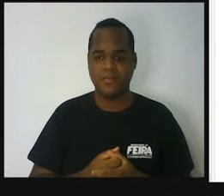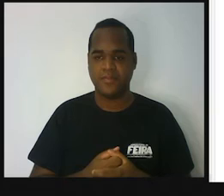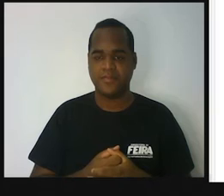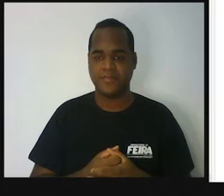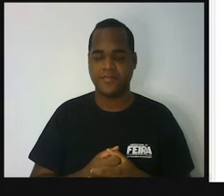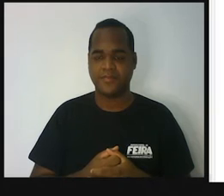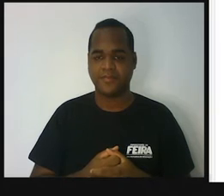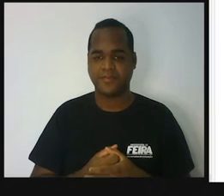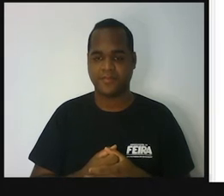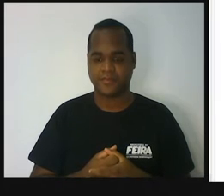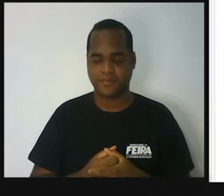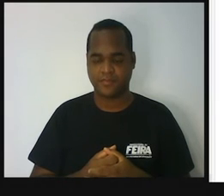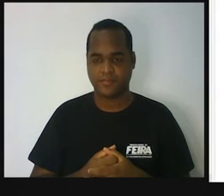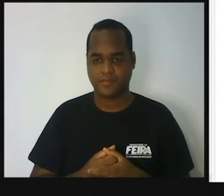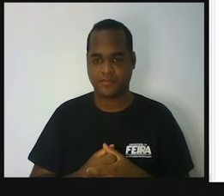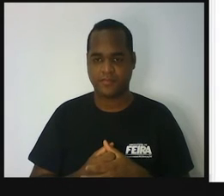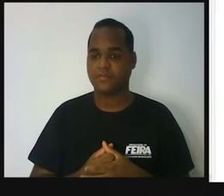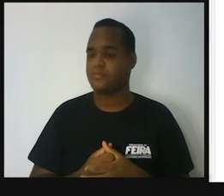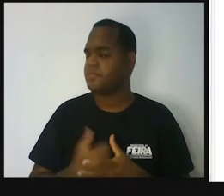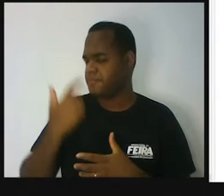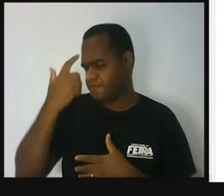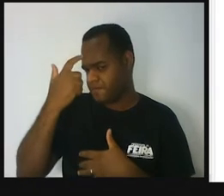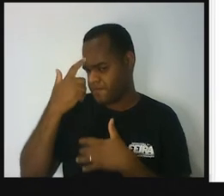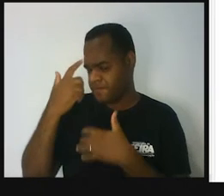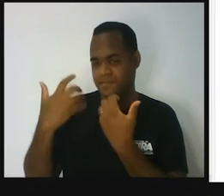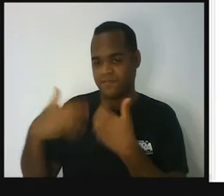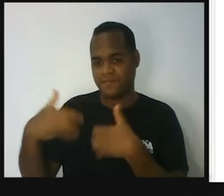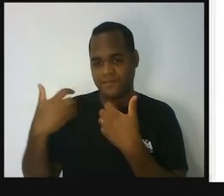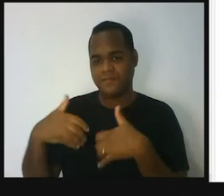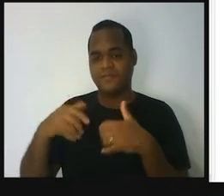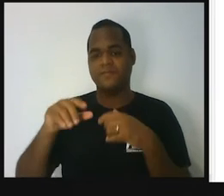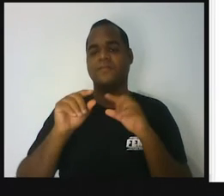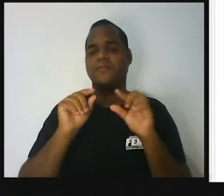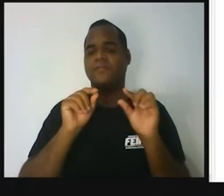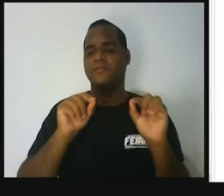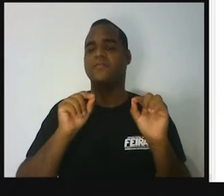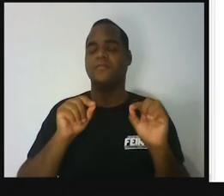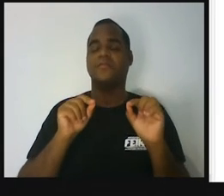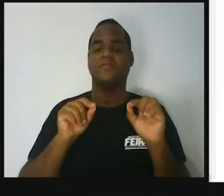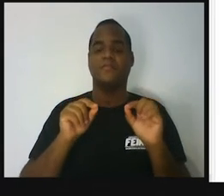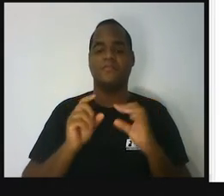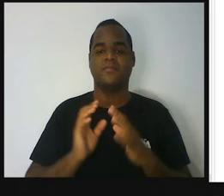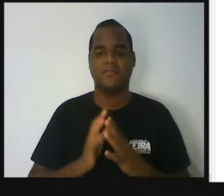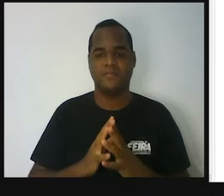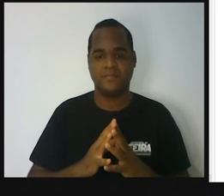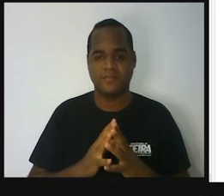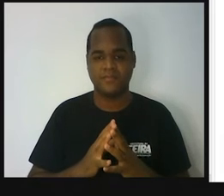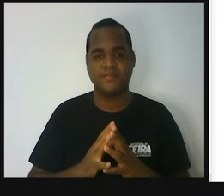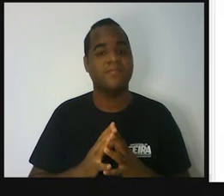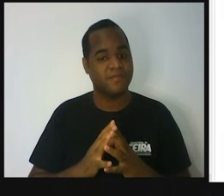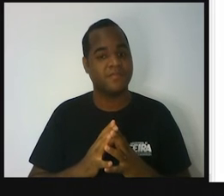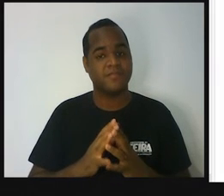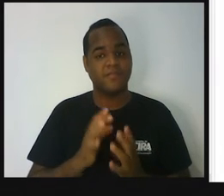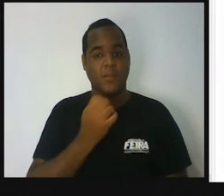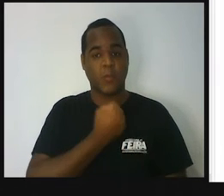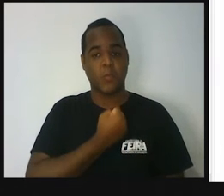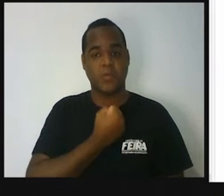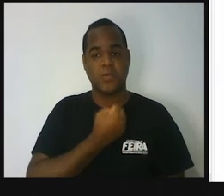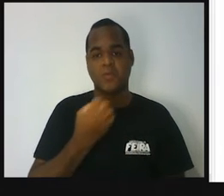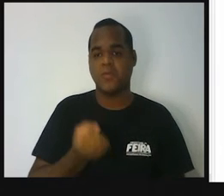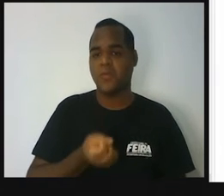Mas agora pensa comigo. Pensa comigo. Quantos números tem no dado?